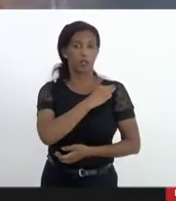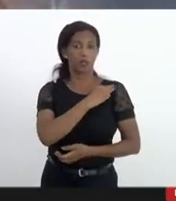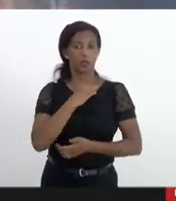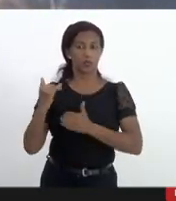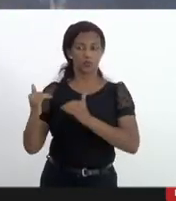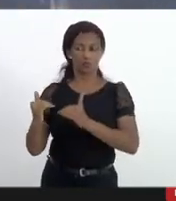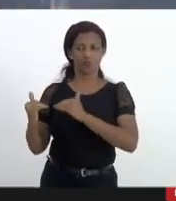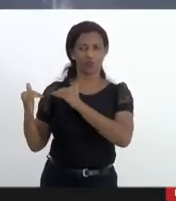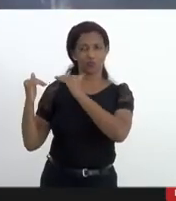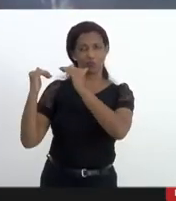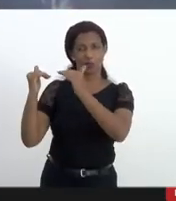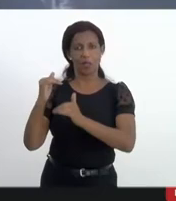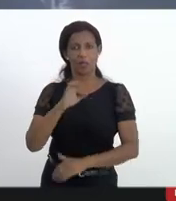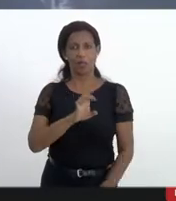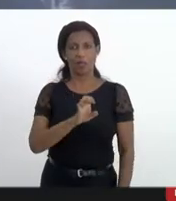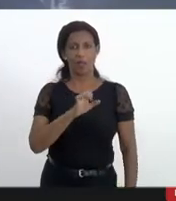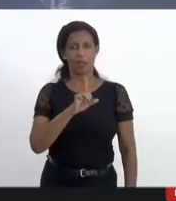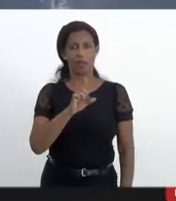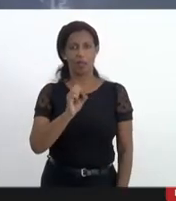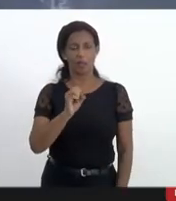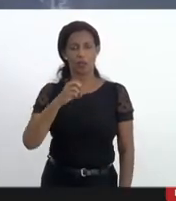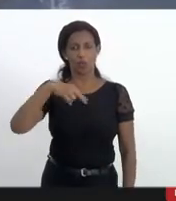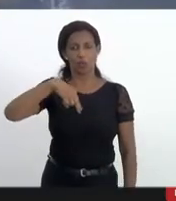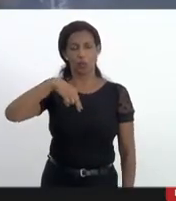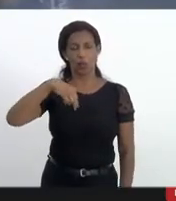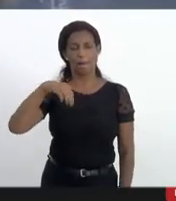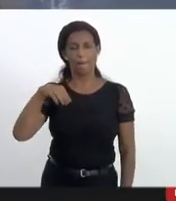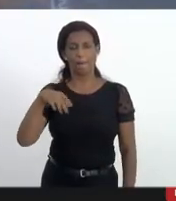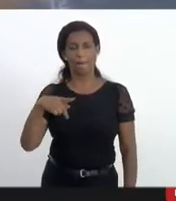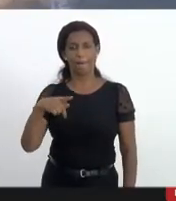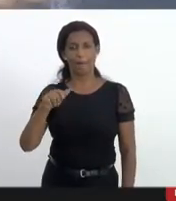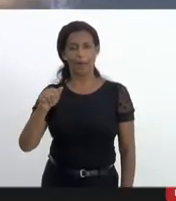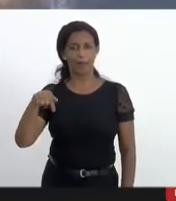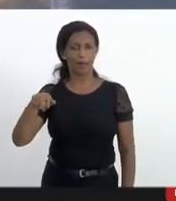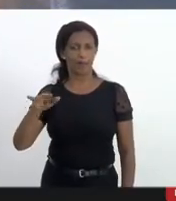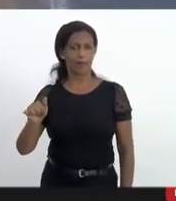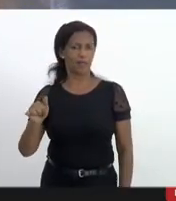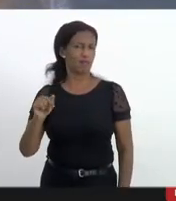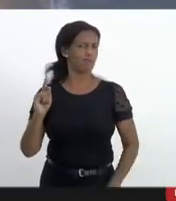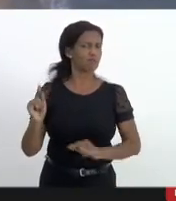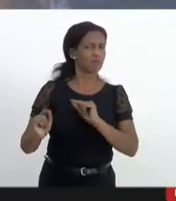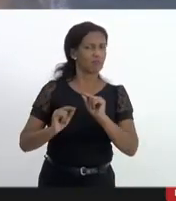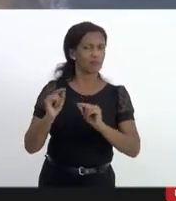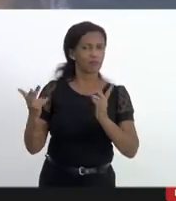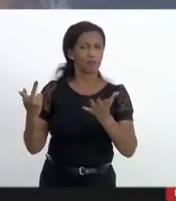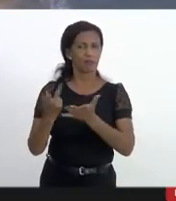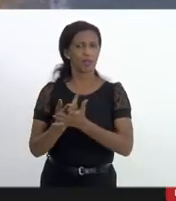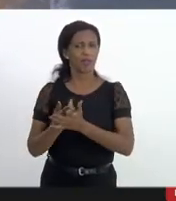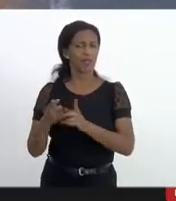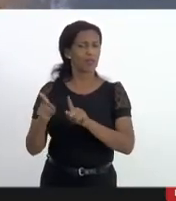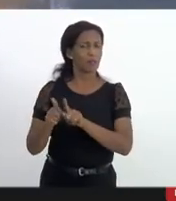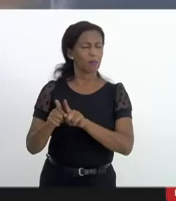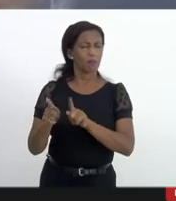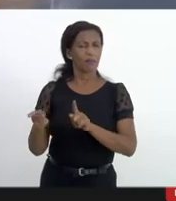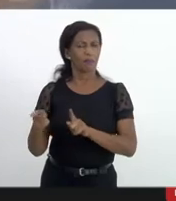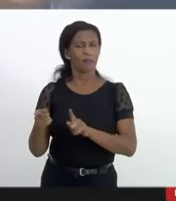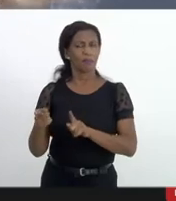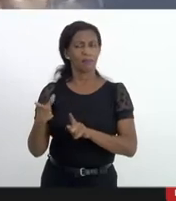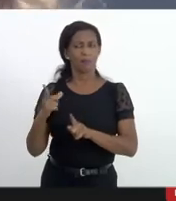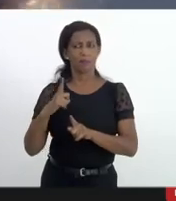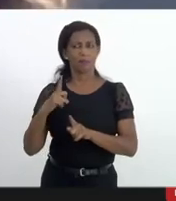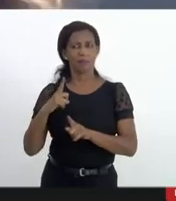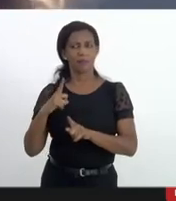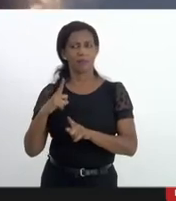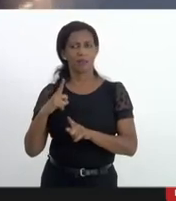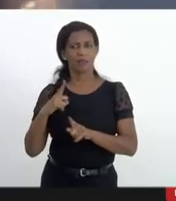Fachin em relação à doação do conceito de excepcionalidade queria perguntar também se houve essa reflexão